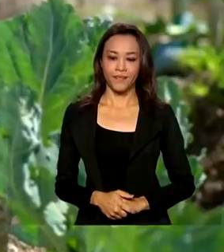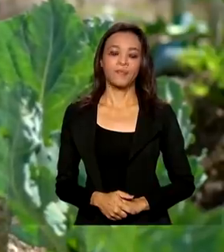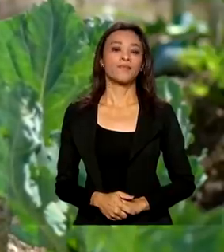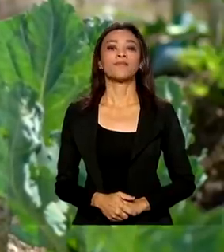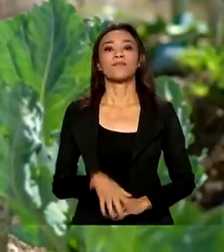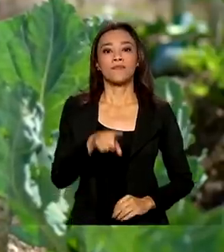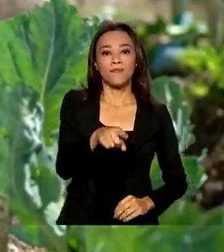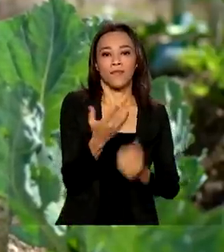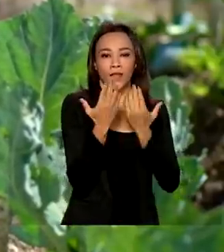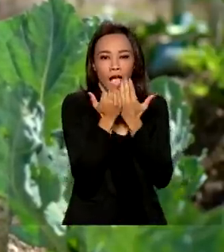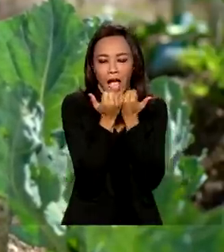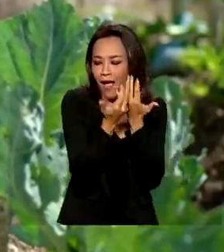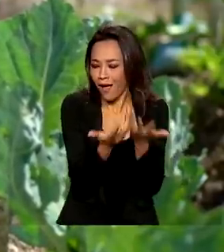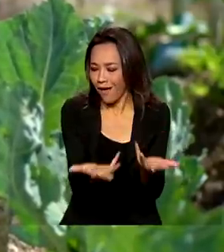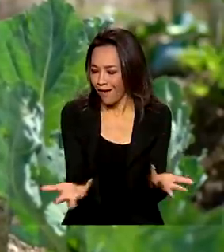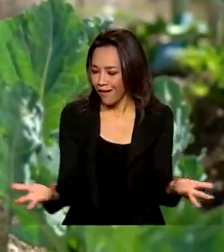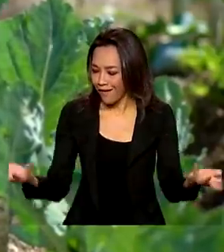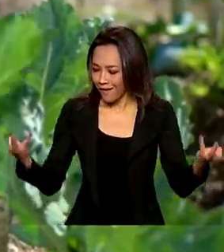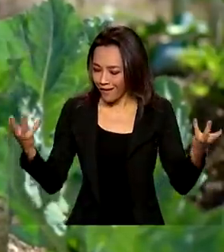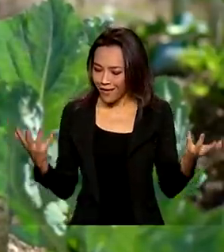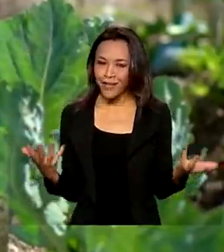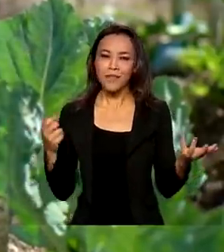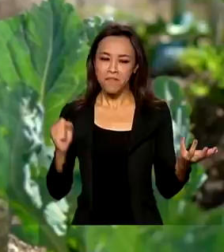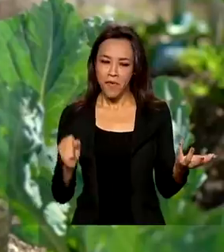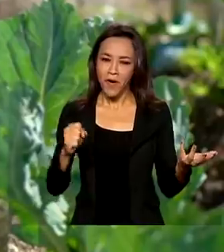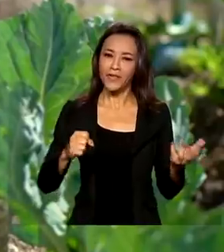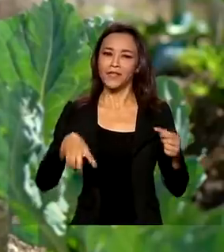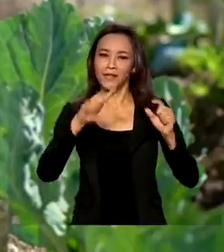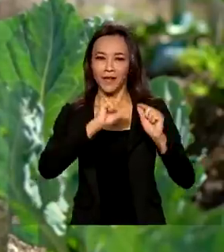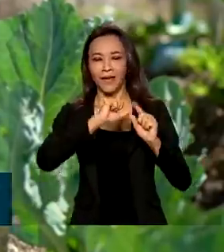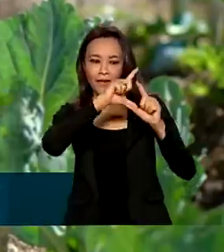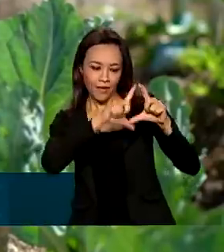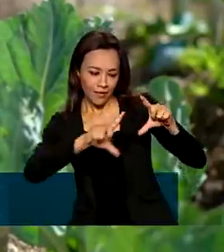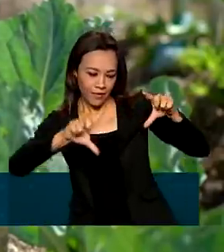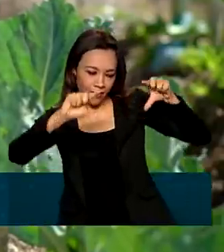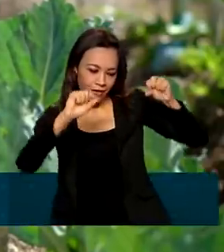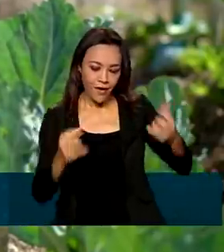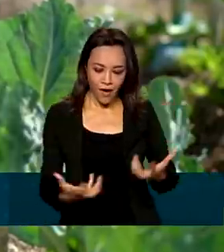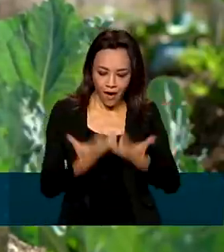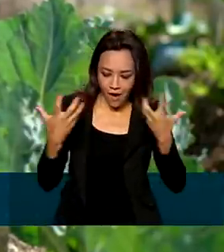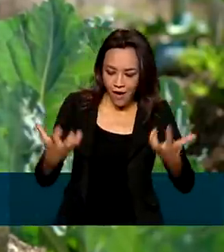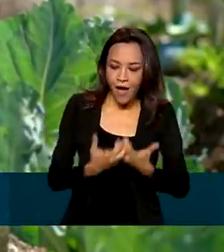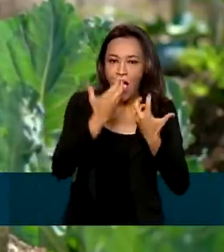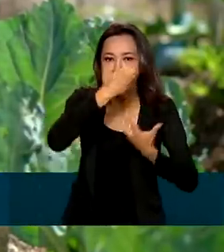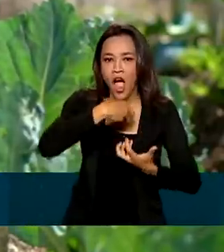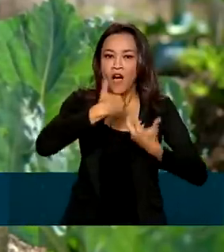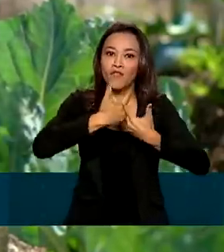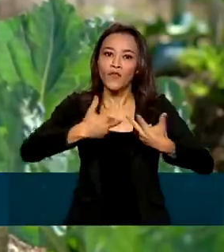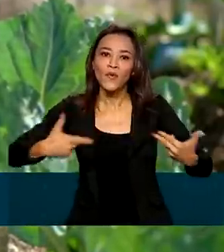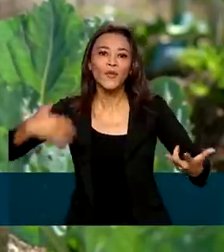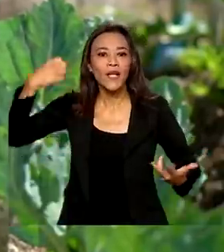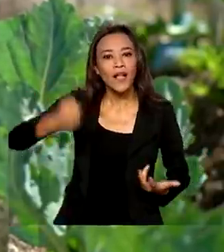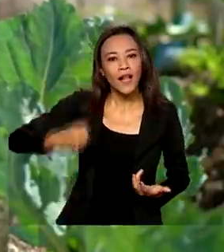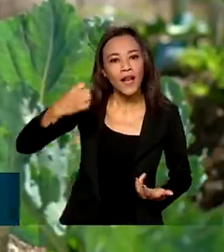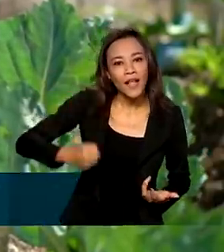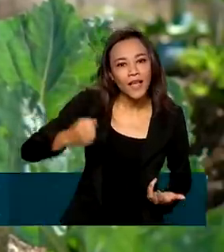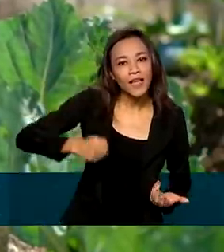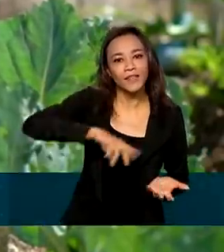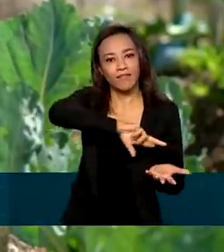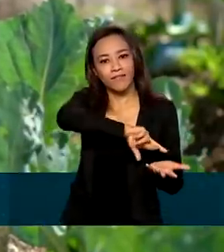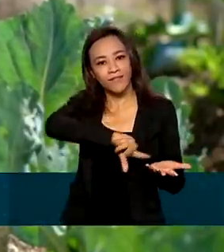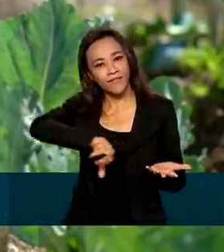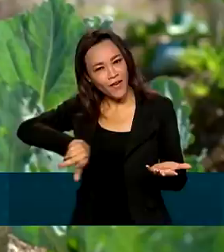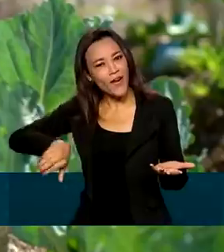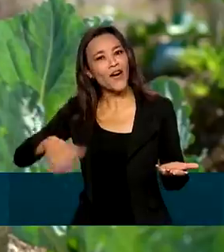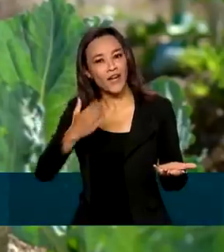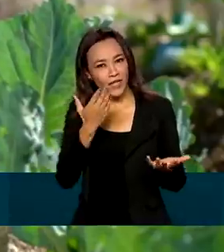Os produtos orgânicos podem ser hortaliças e frutas, carnes, leites e derivados, enfim, podem ser de